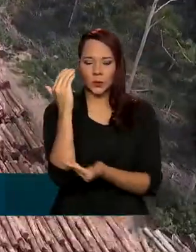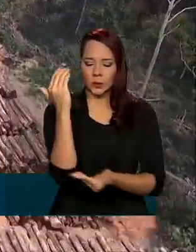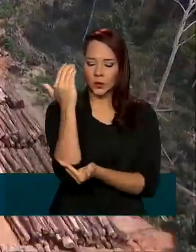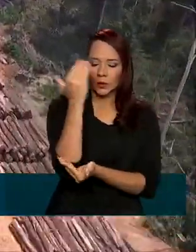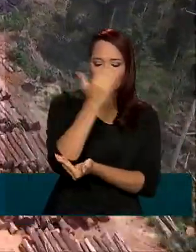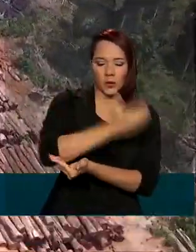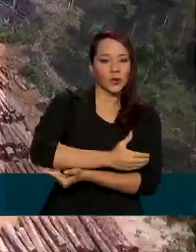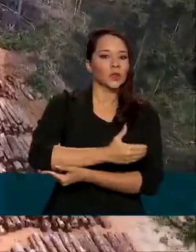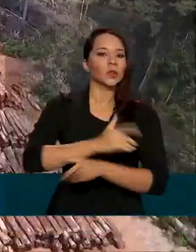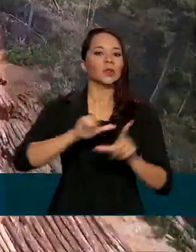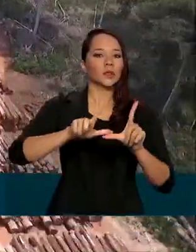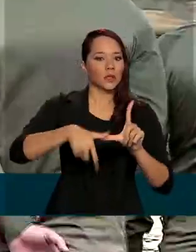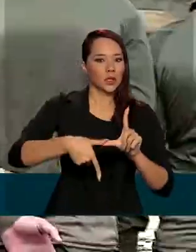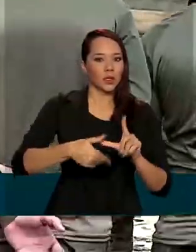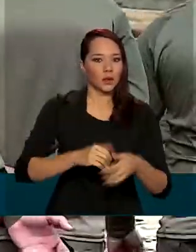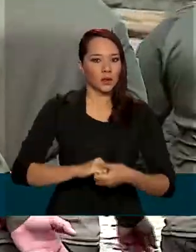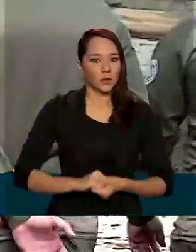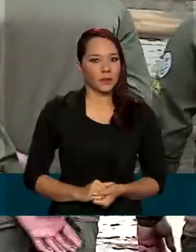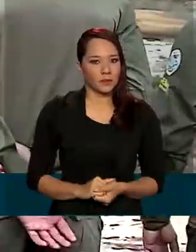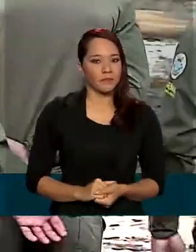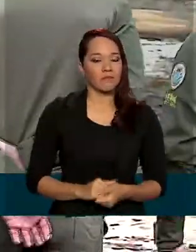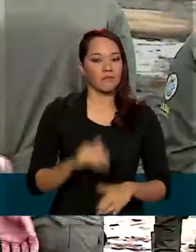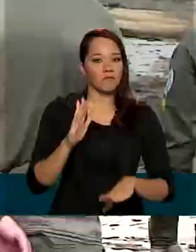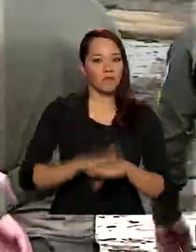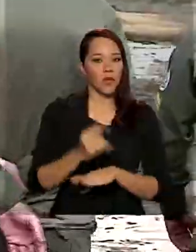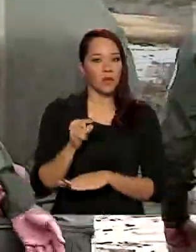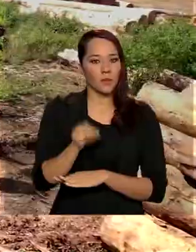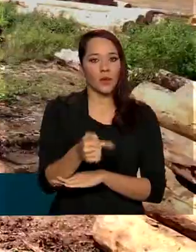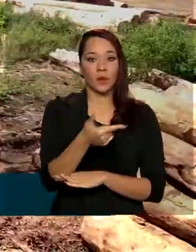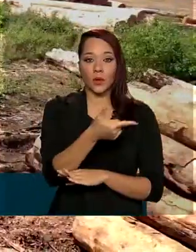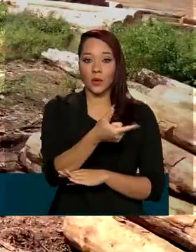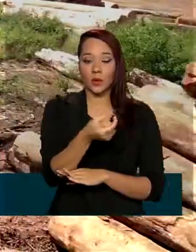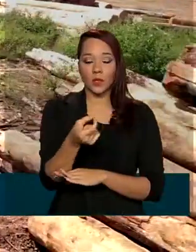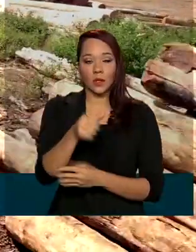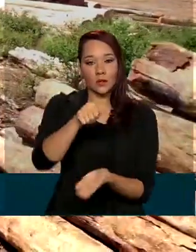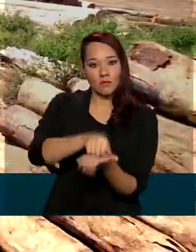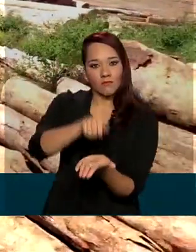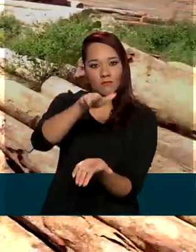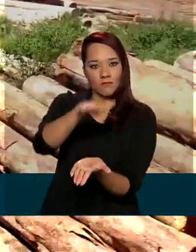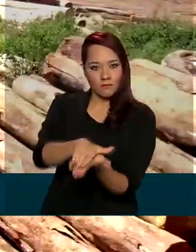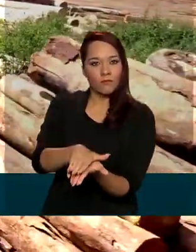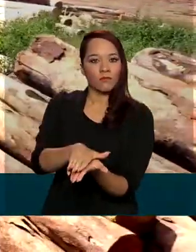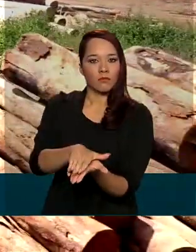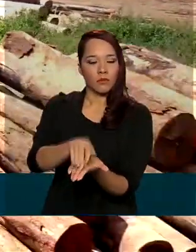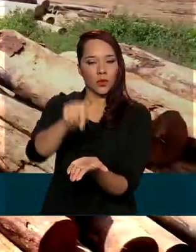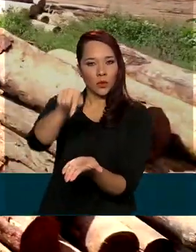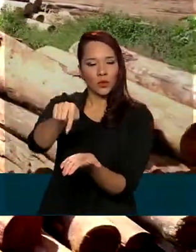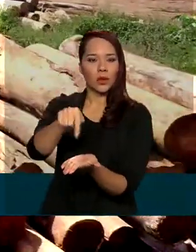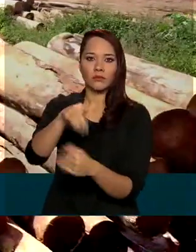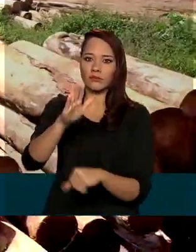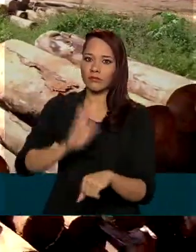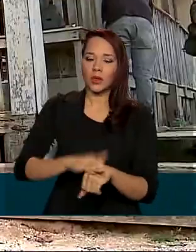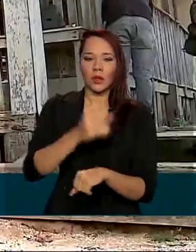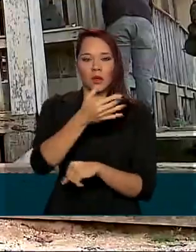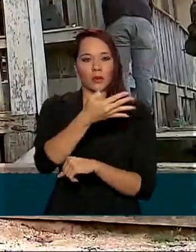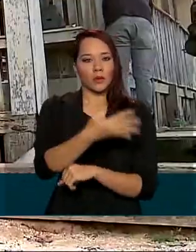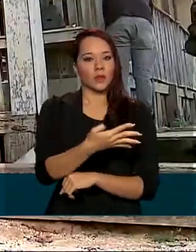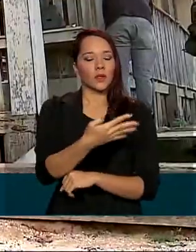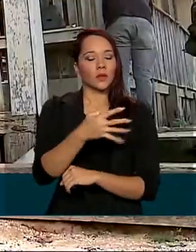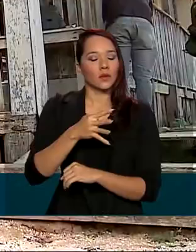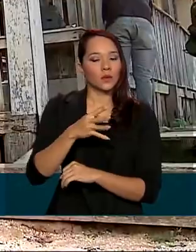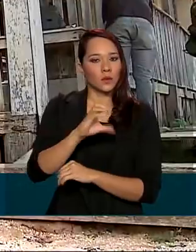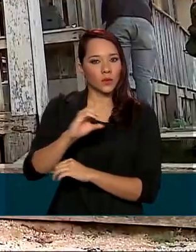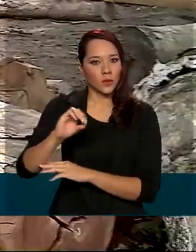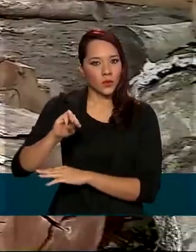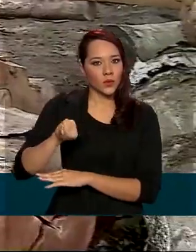extraída de forma ilegal. Mais de 1.200 multas foram aplicadas, ultrapassando os 400 milhões